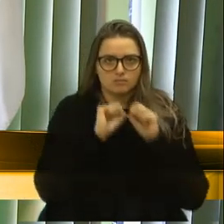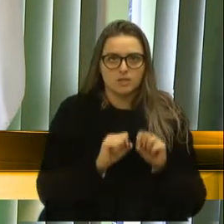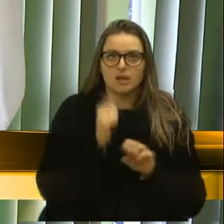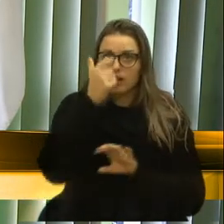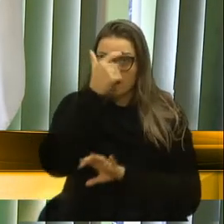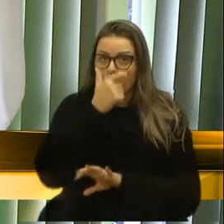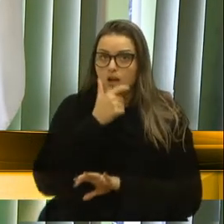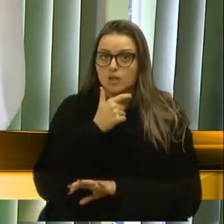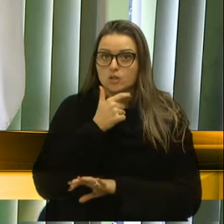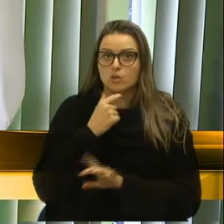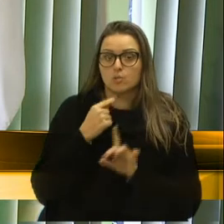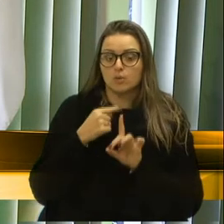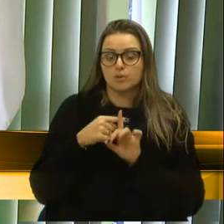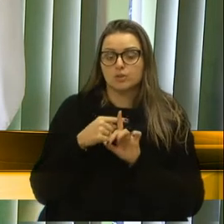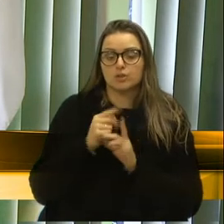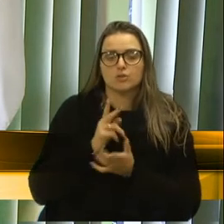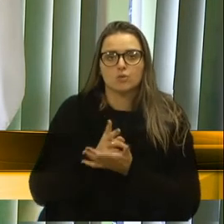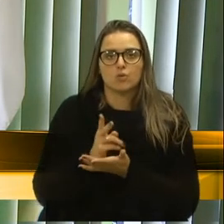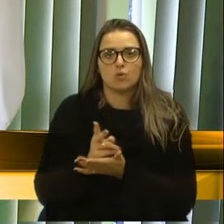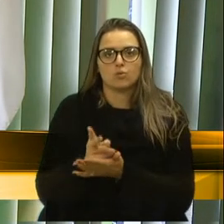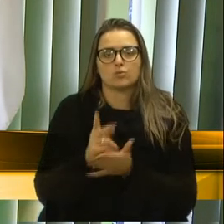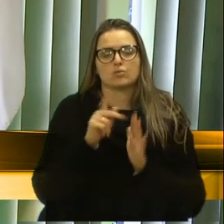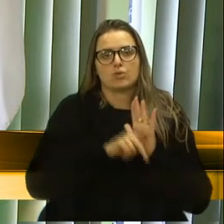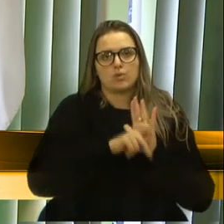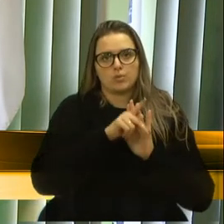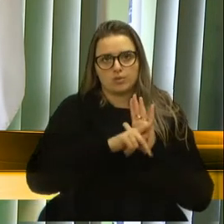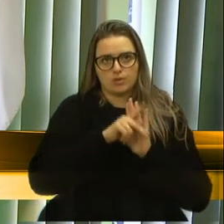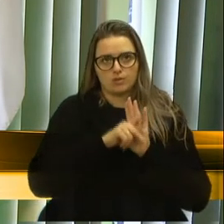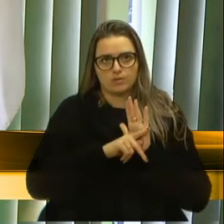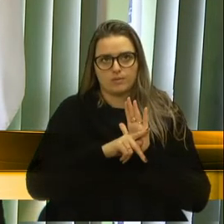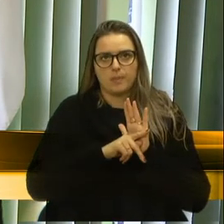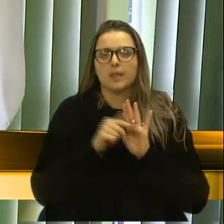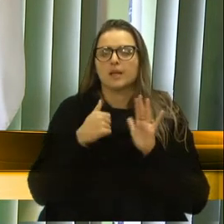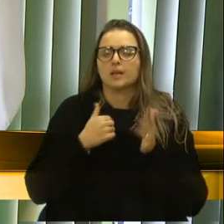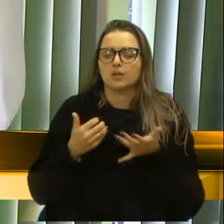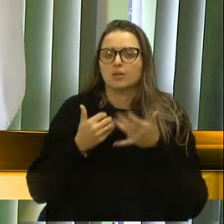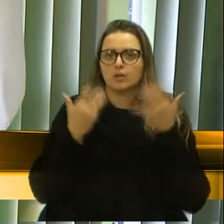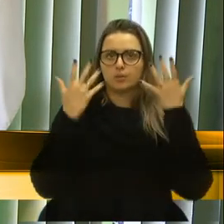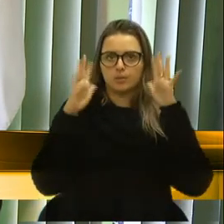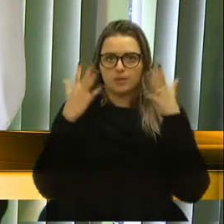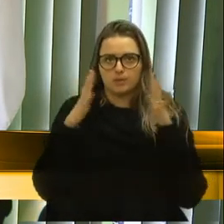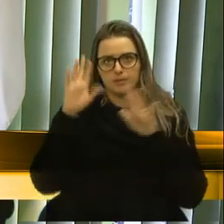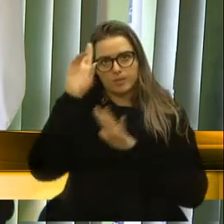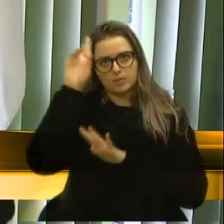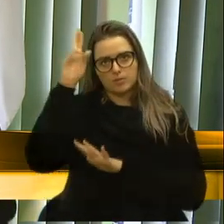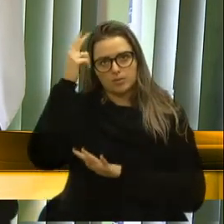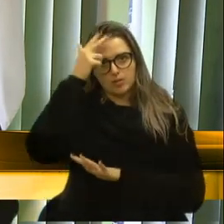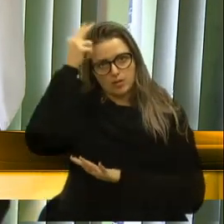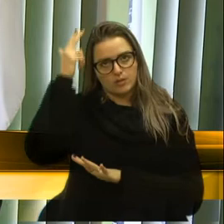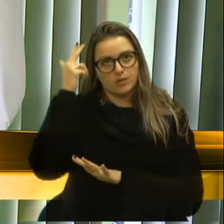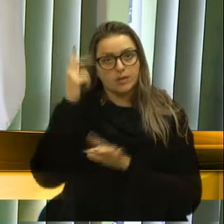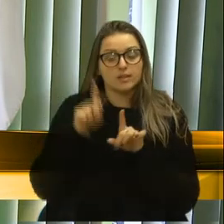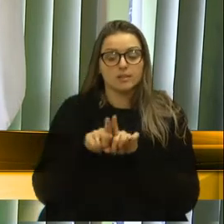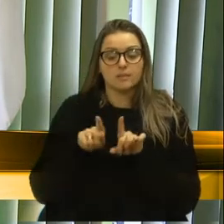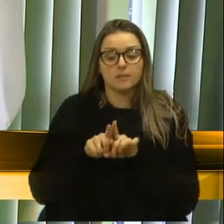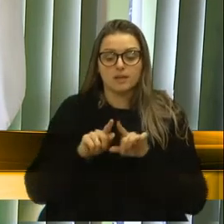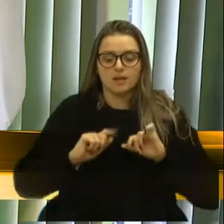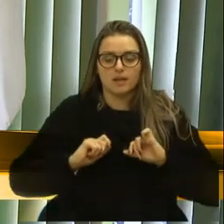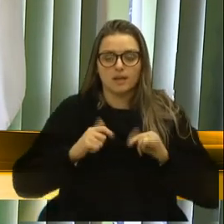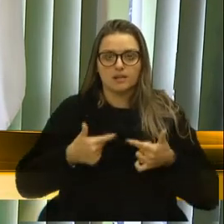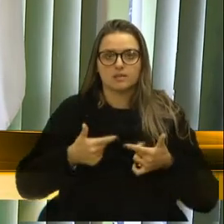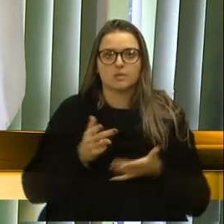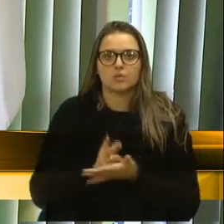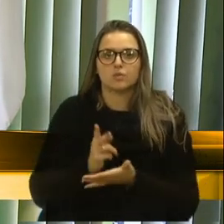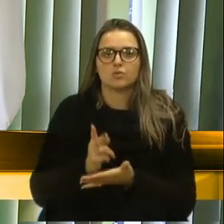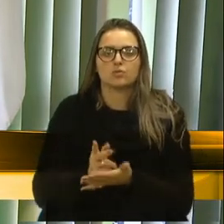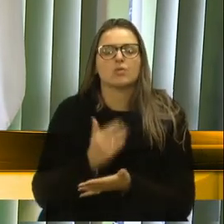por bem continuar esse projeto. Quero parabenizar o prefeito aí por ter também essa ação, esse